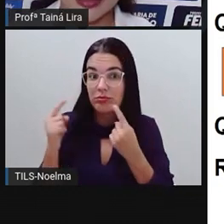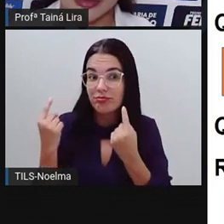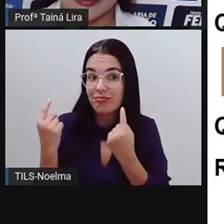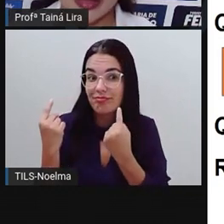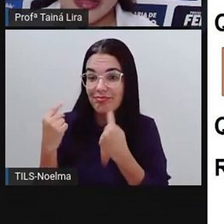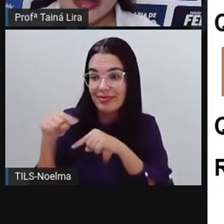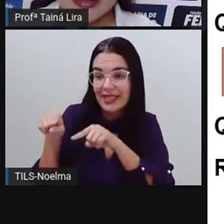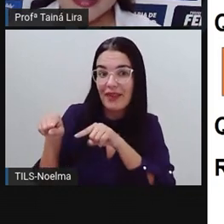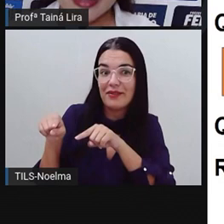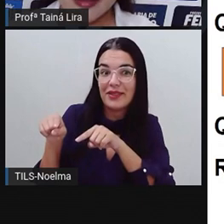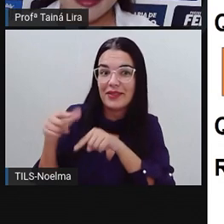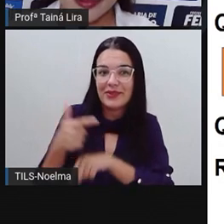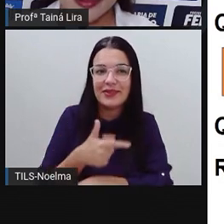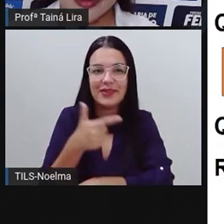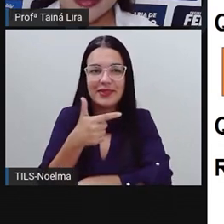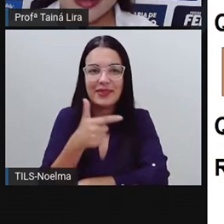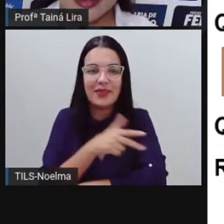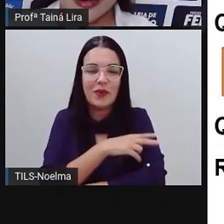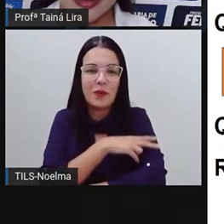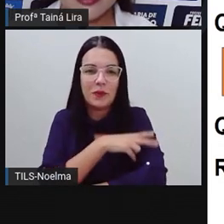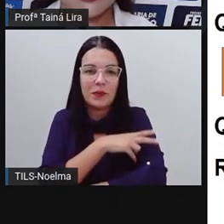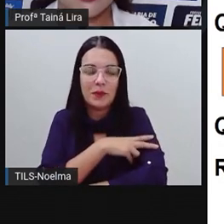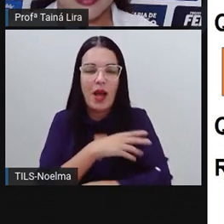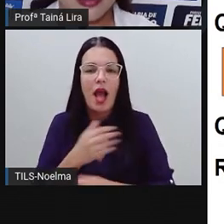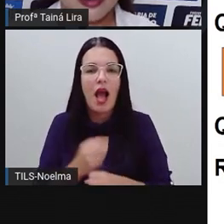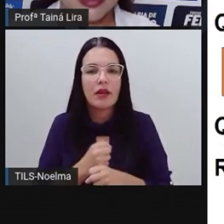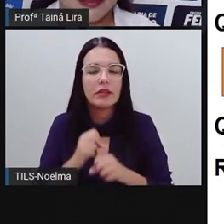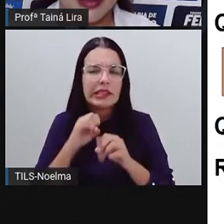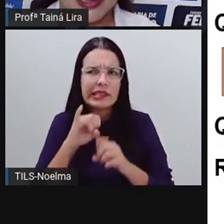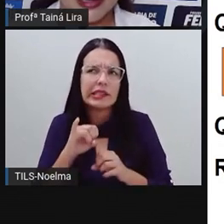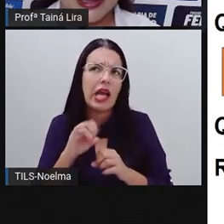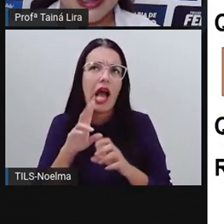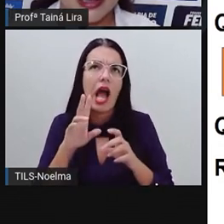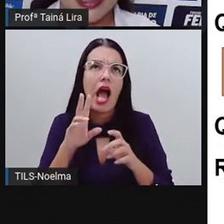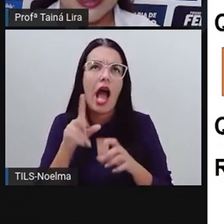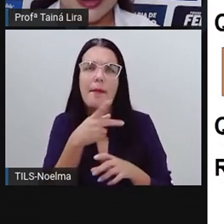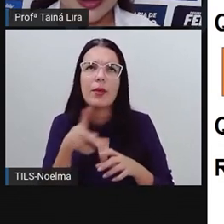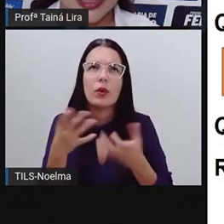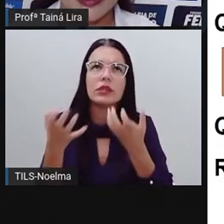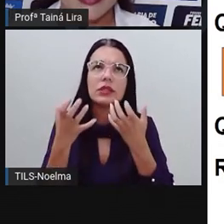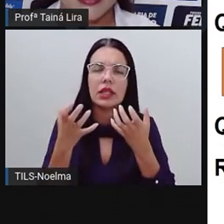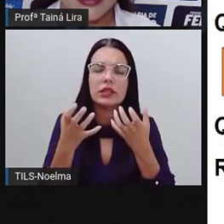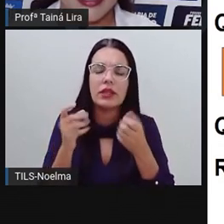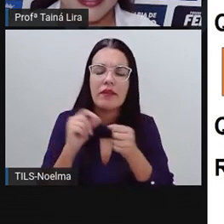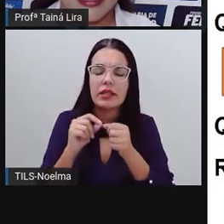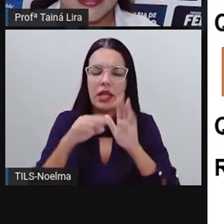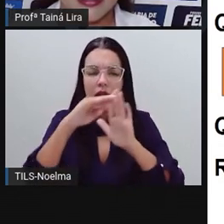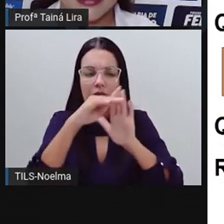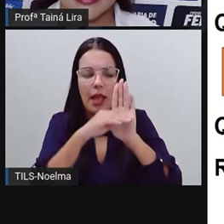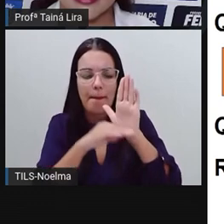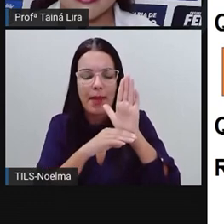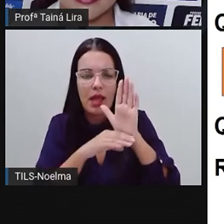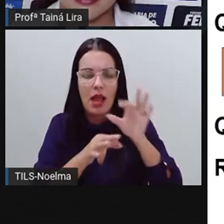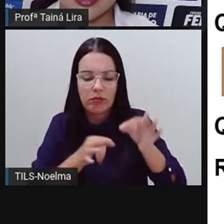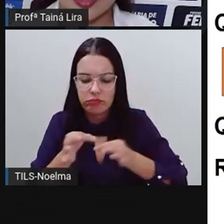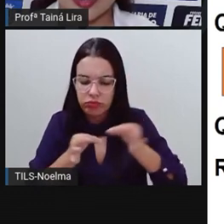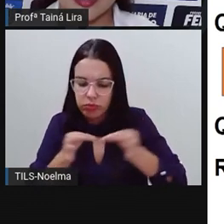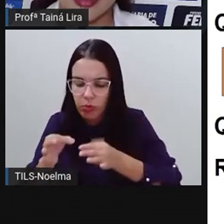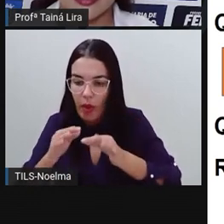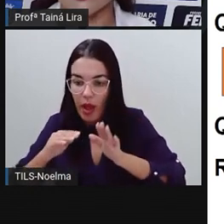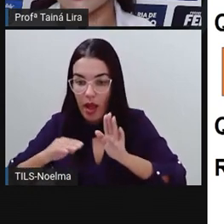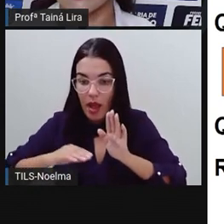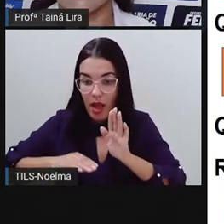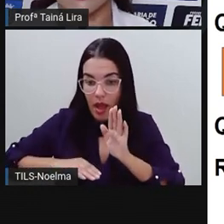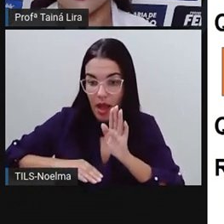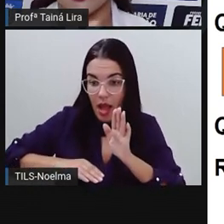segundo ano. Se a PRO quisesse organizar essa tabela aí em ordem, é crescente,